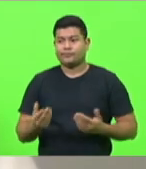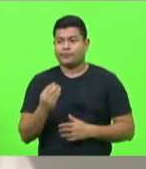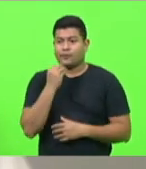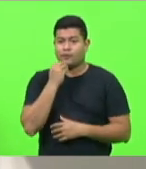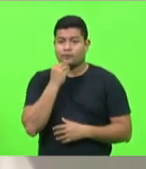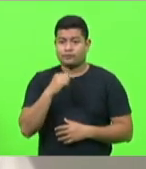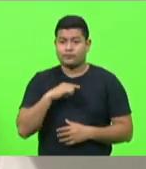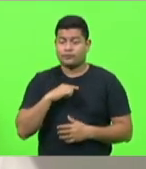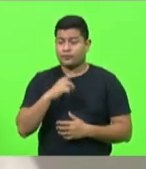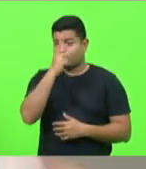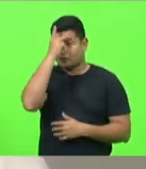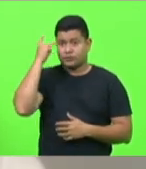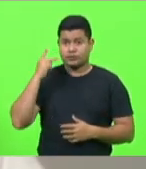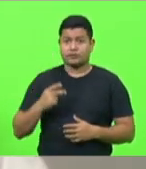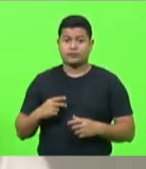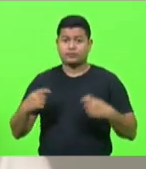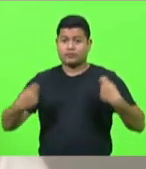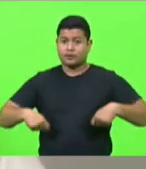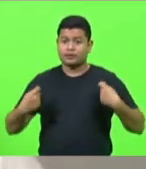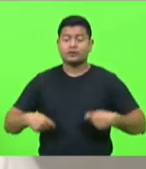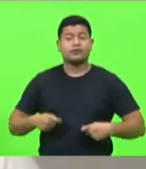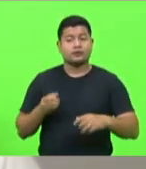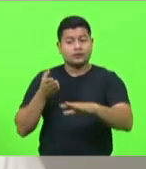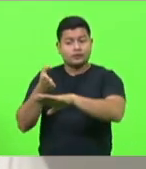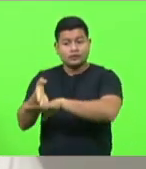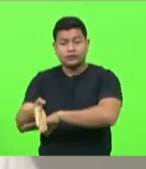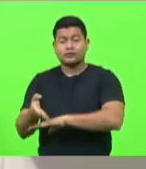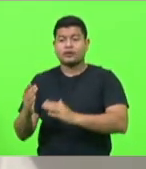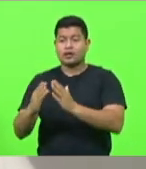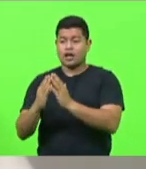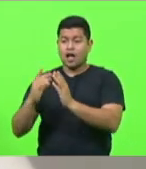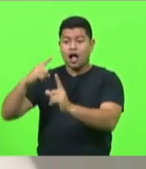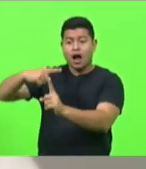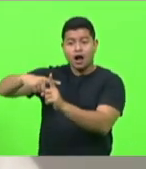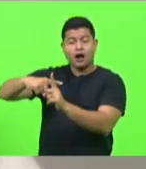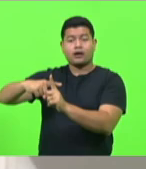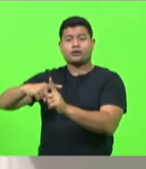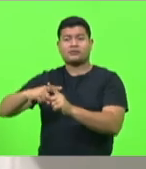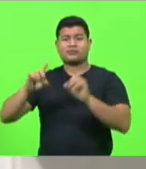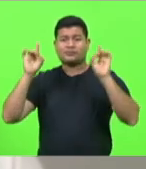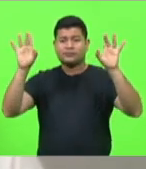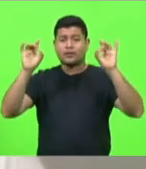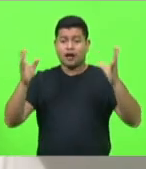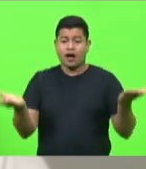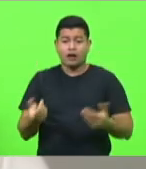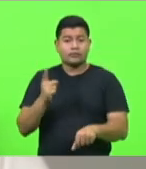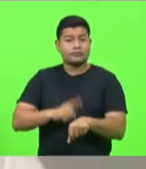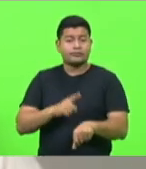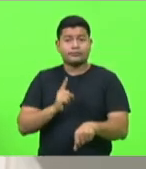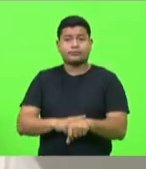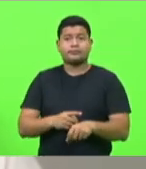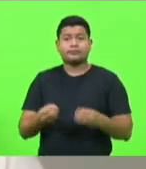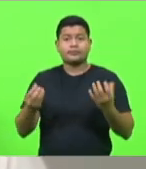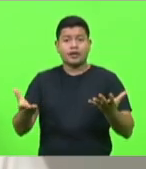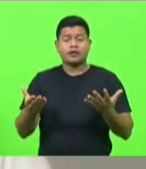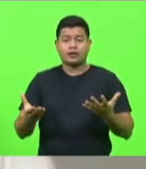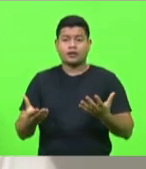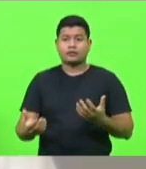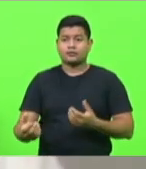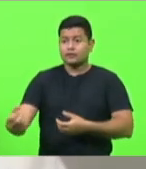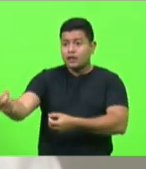necessitando irem para a missa, para o culto, especialmente nesse momento, para se alimentar